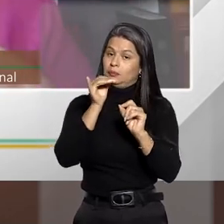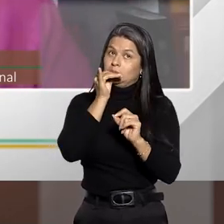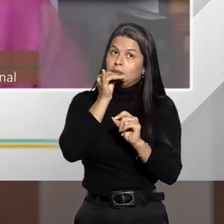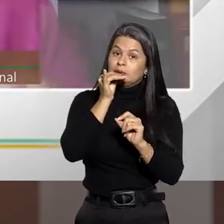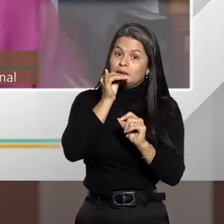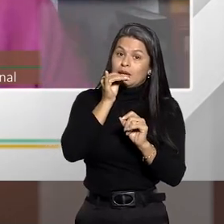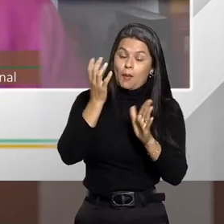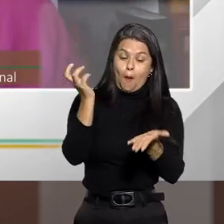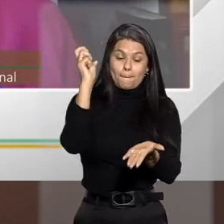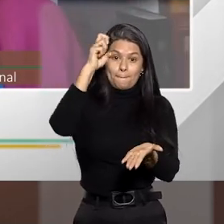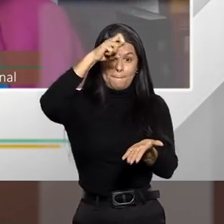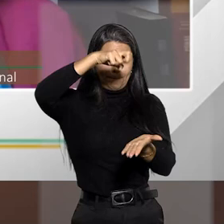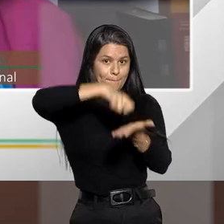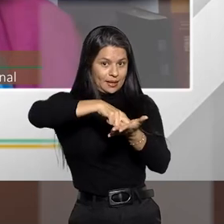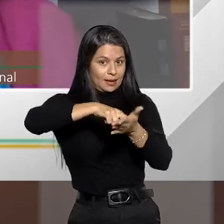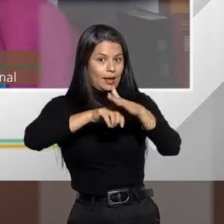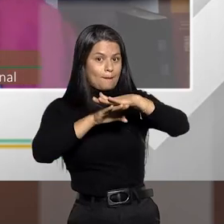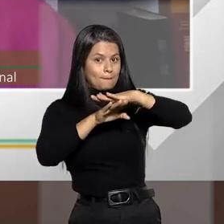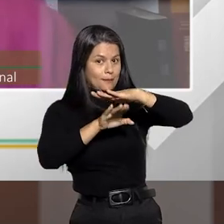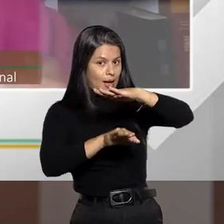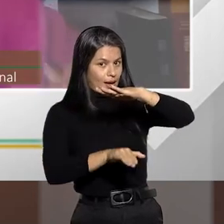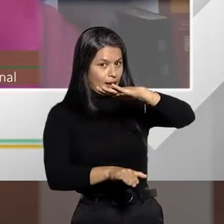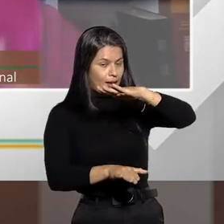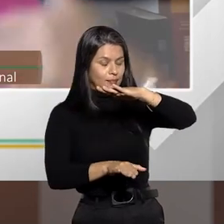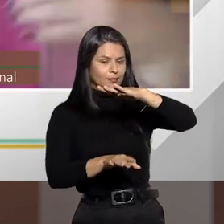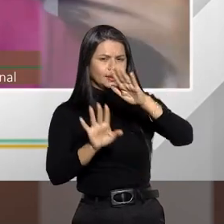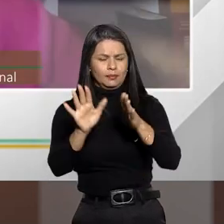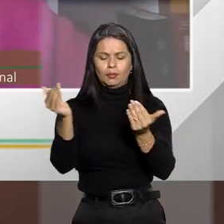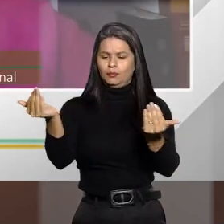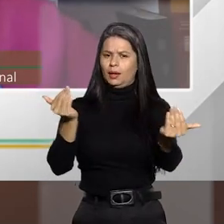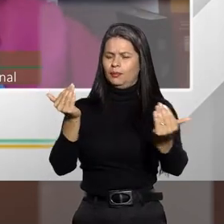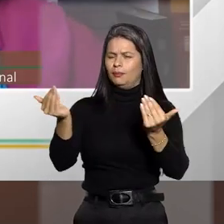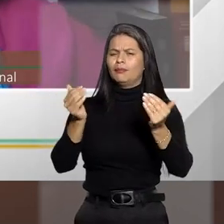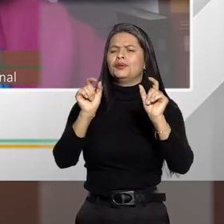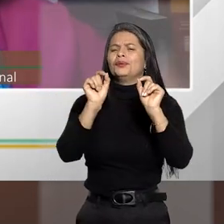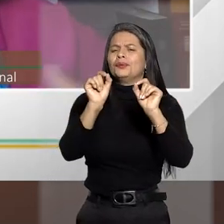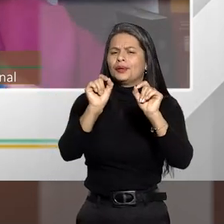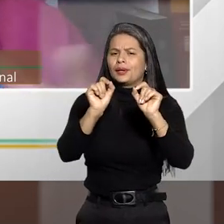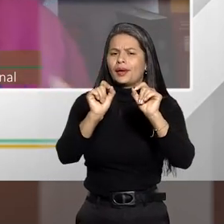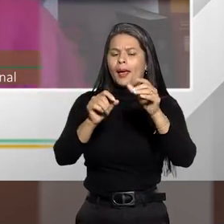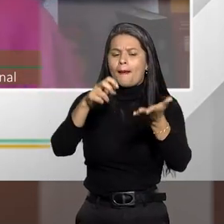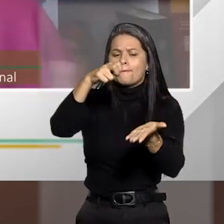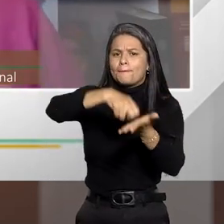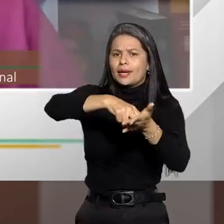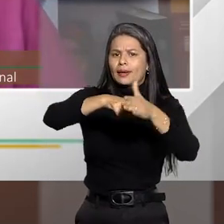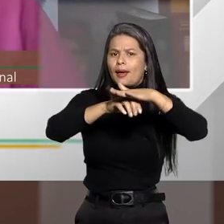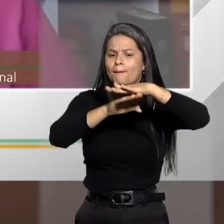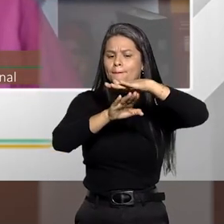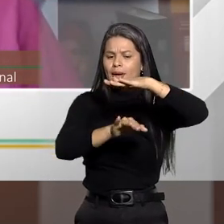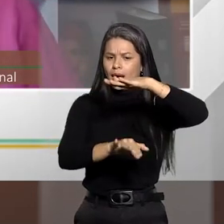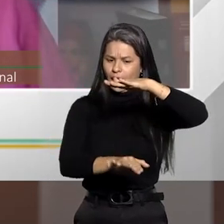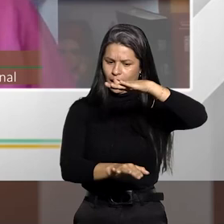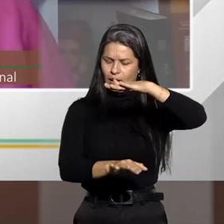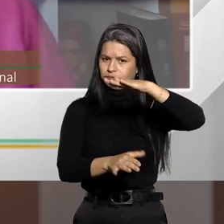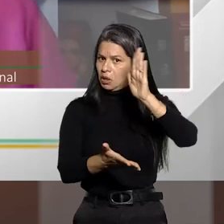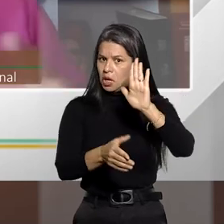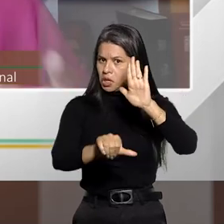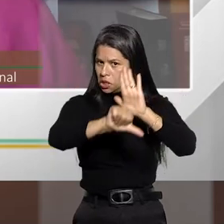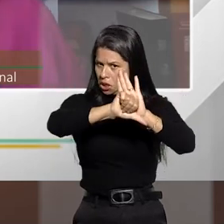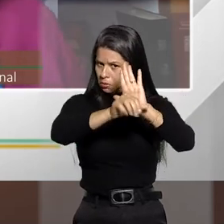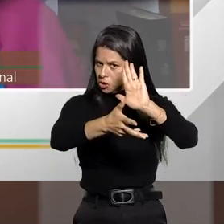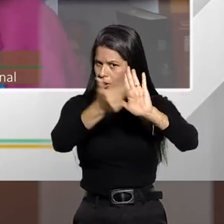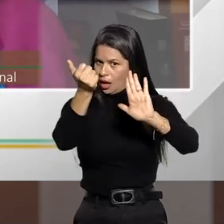importante que a gente faça essa distinção do que seria uma medida despenalizadora. despenalizar não é descriminalizar.